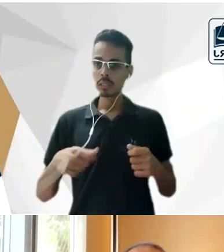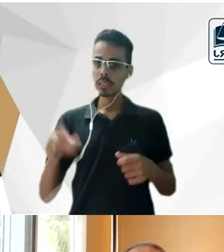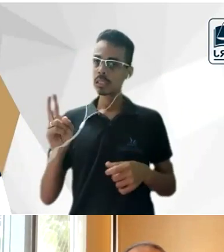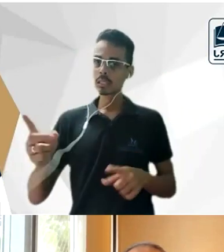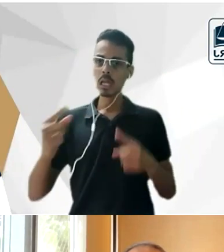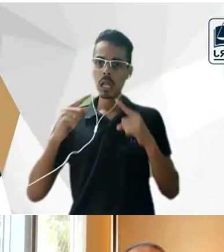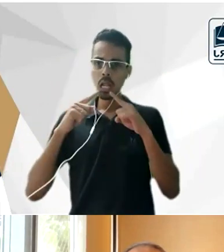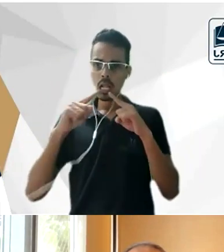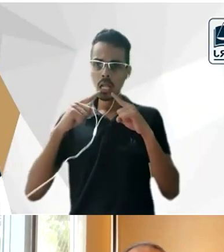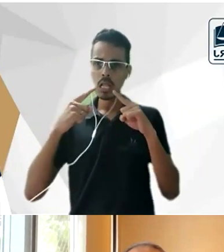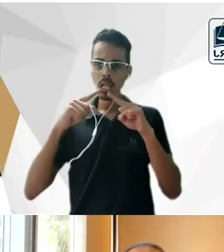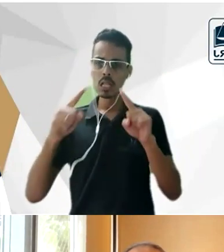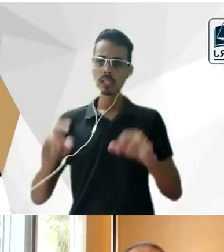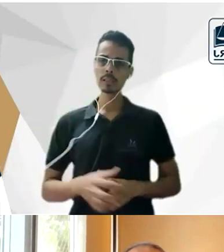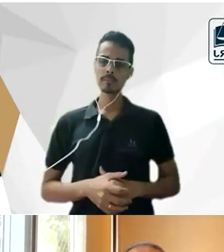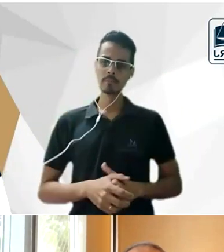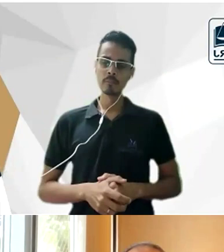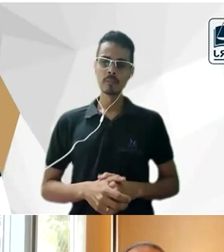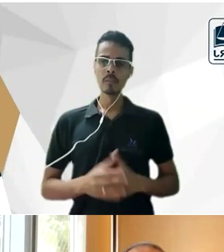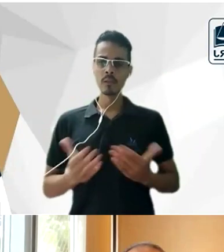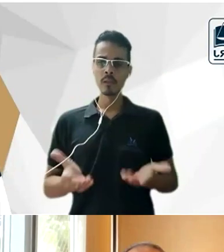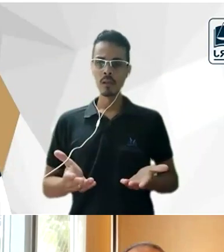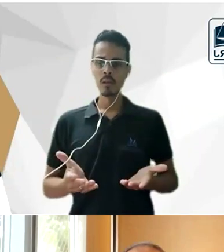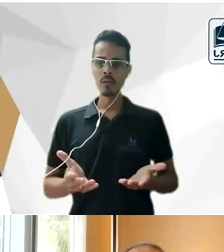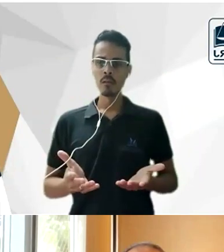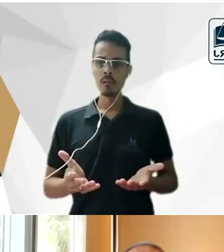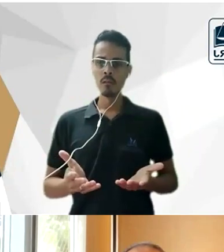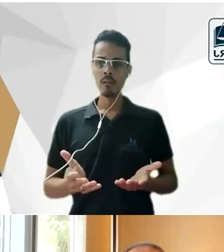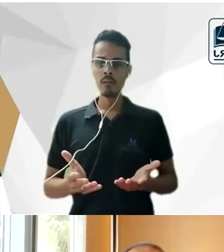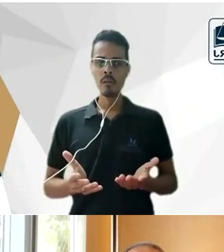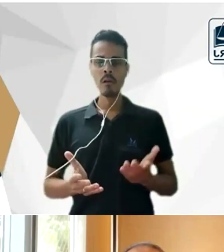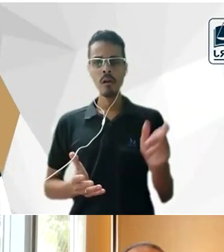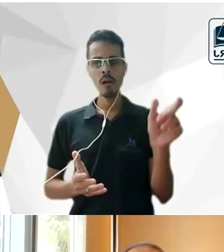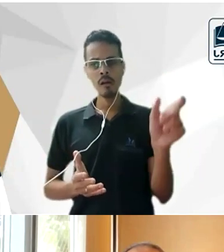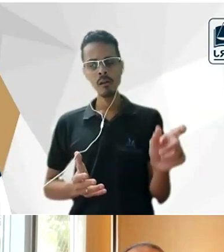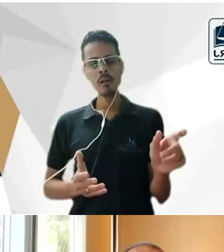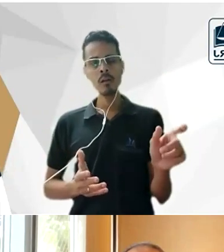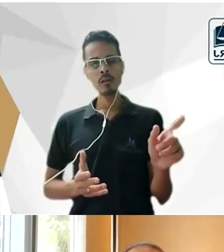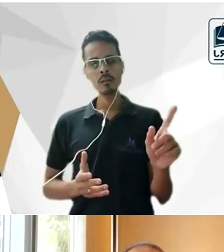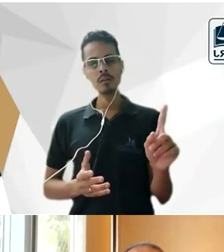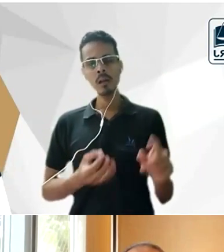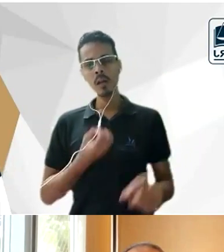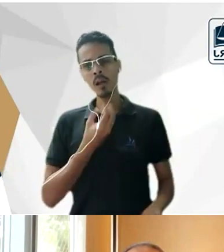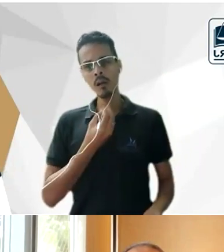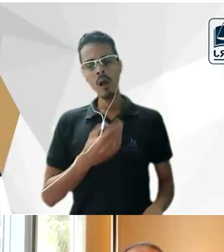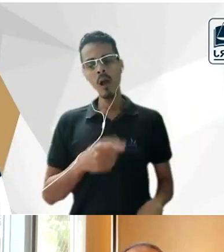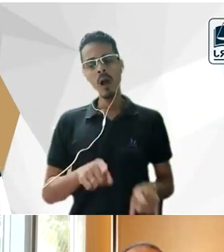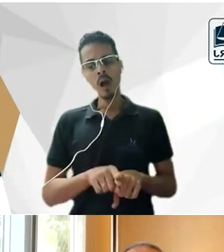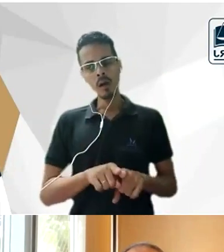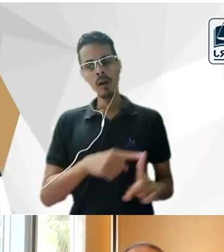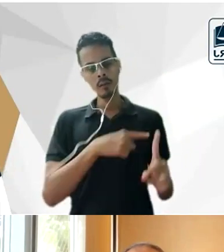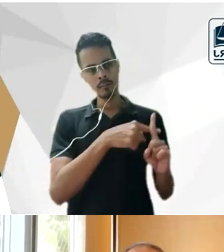então ele é um pouco um benefício ao mesmo tempo desculpa usar essa palavra de uma conotação um pouco forte mas maldição